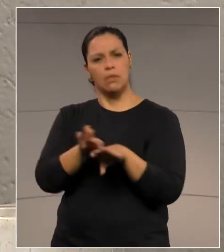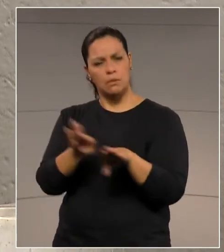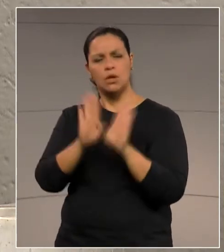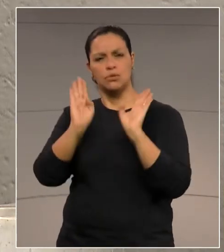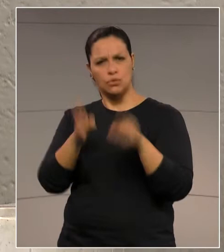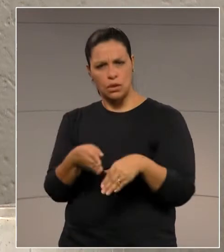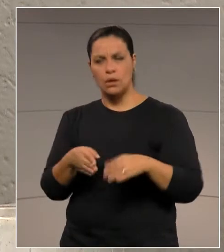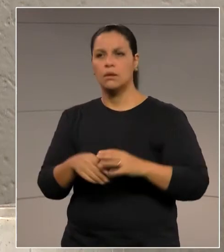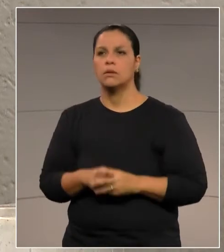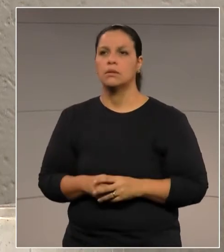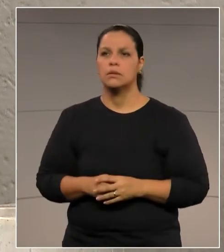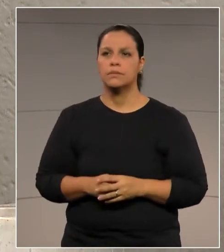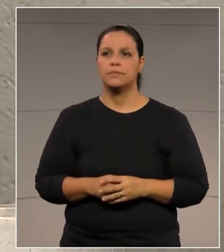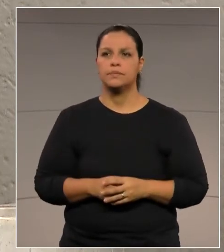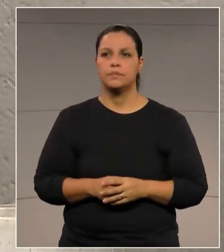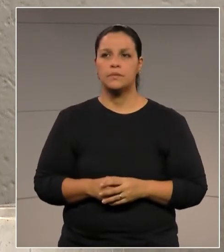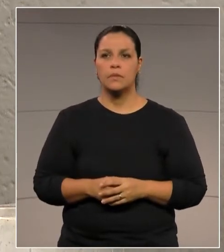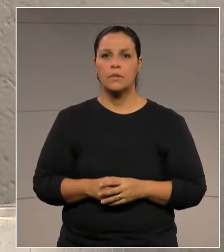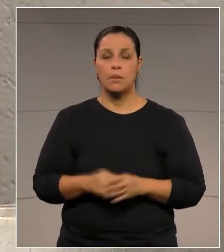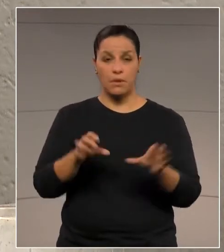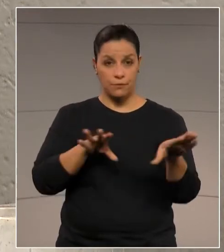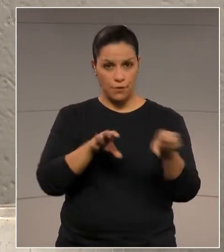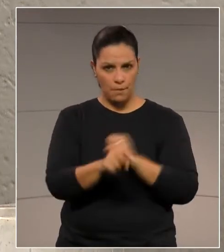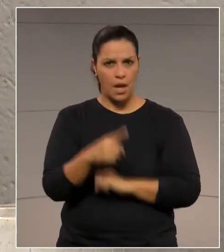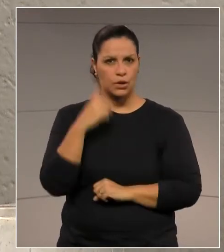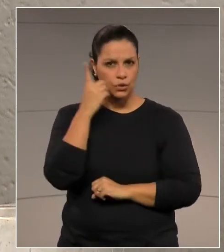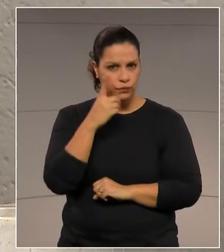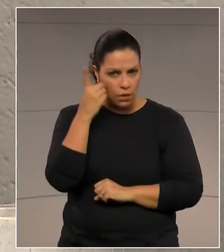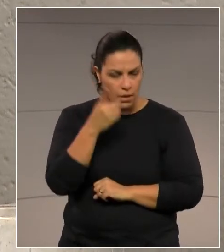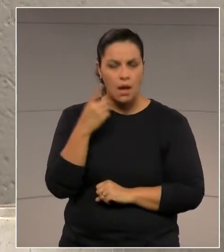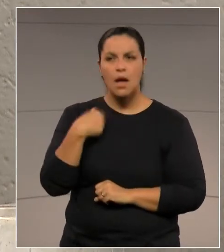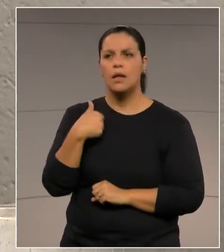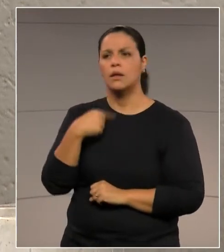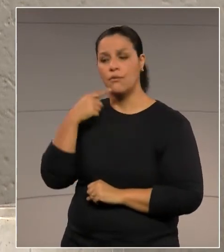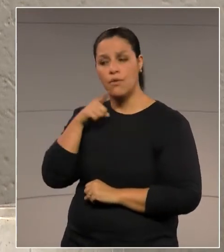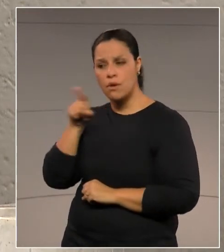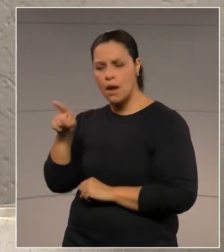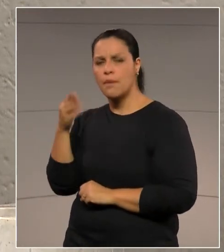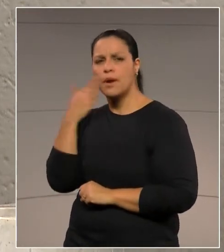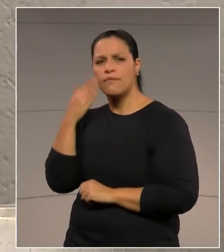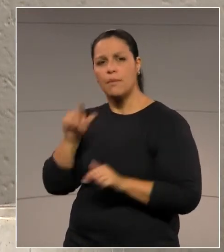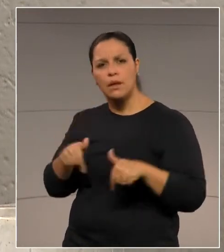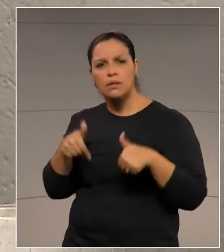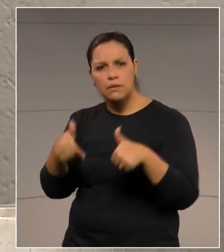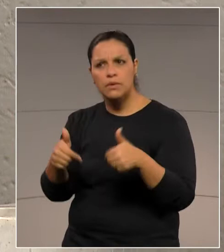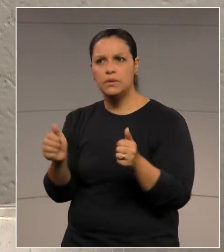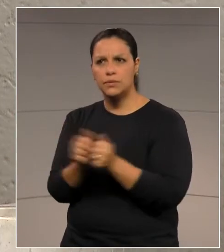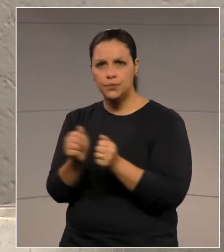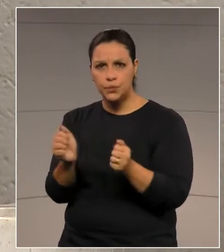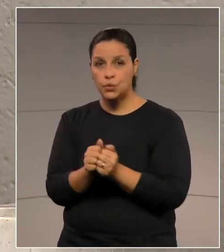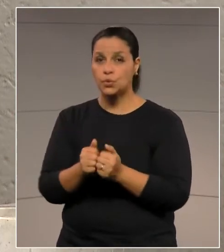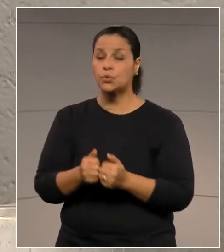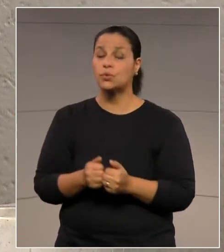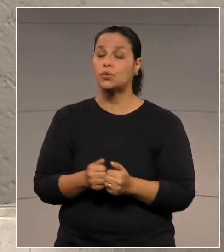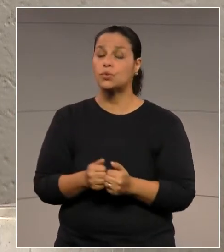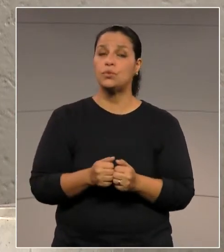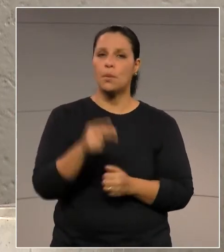ser advogada, comecei a defendê-lo nesta ação.